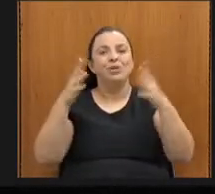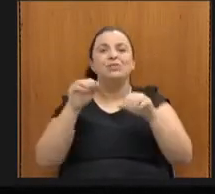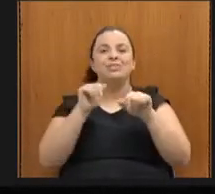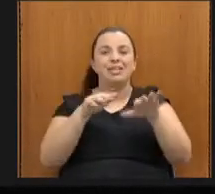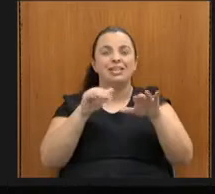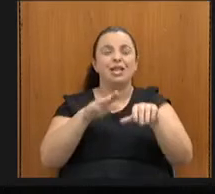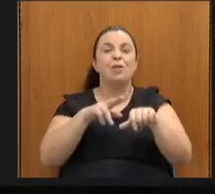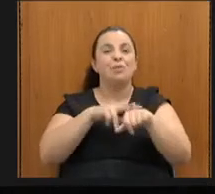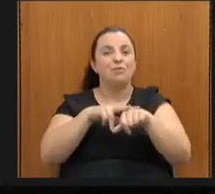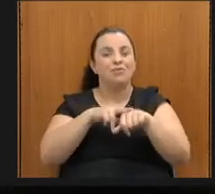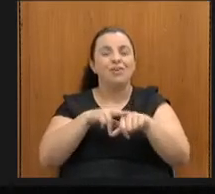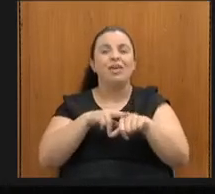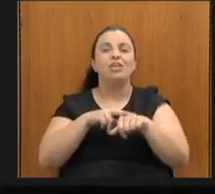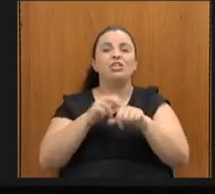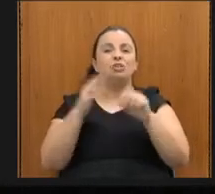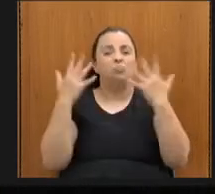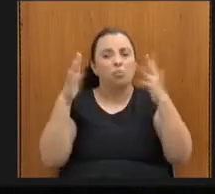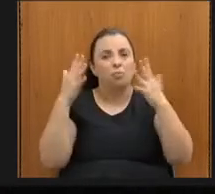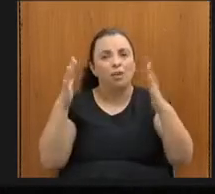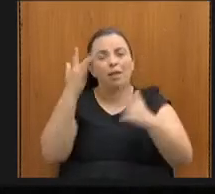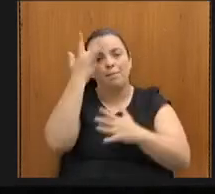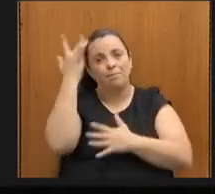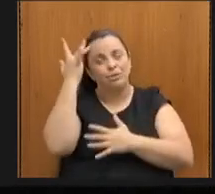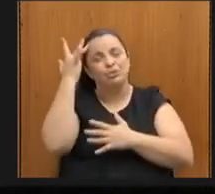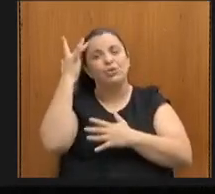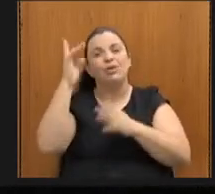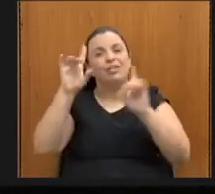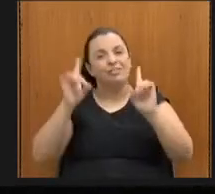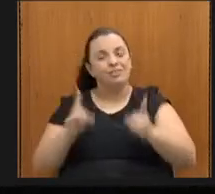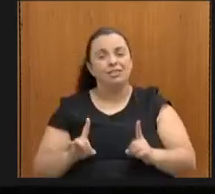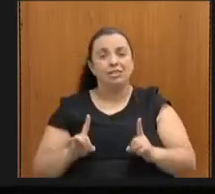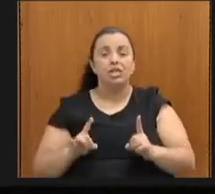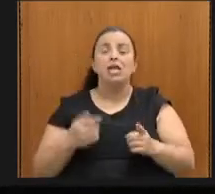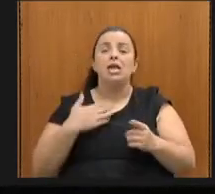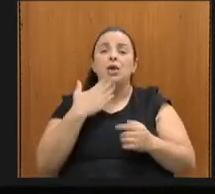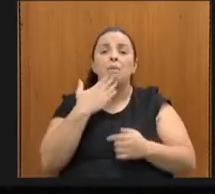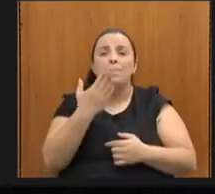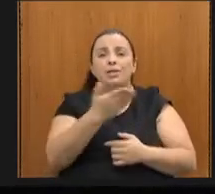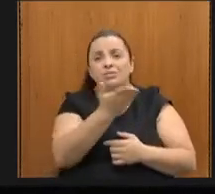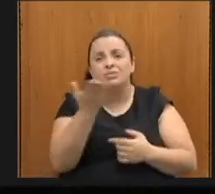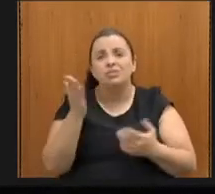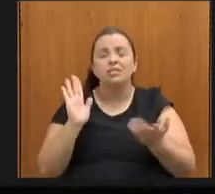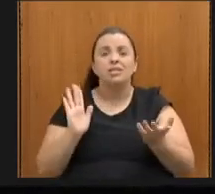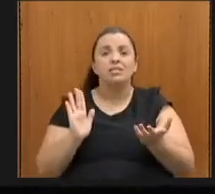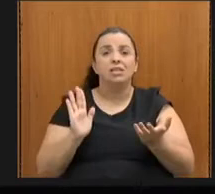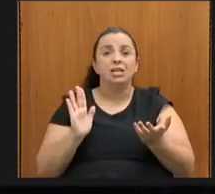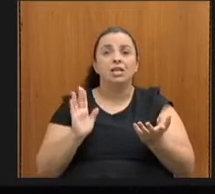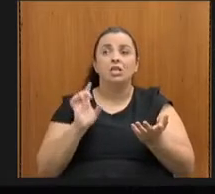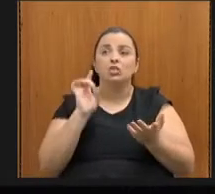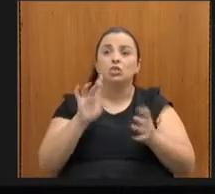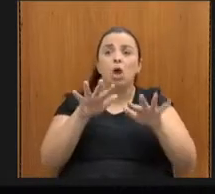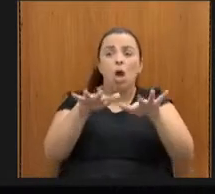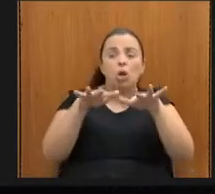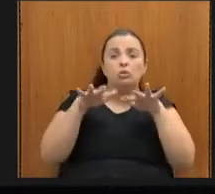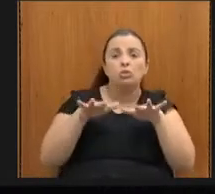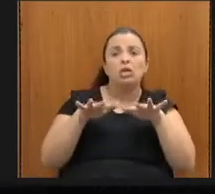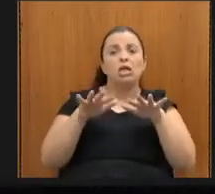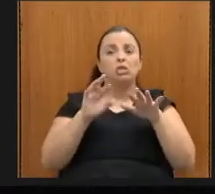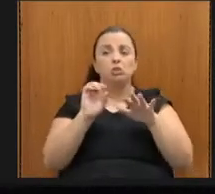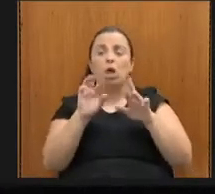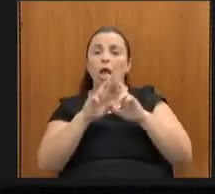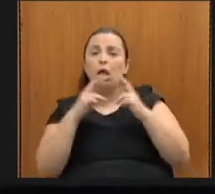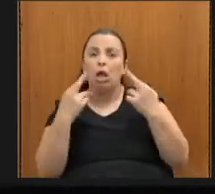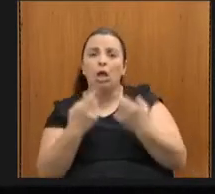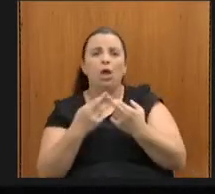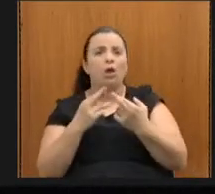as coisas aconteçam em prol das pessoas com deficiência, que não fique só no papel ou em audiências públicas, porque as pessoas com